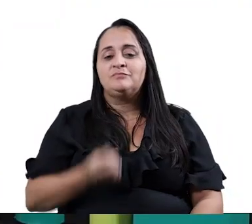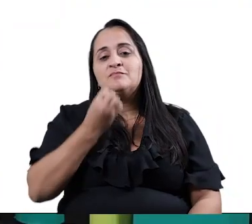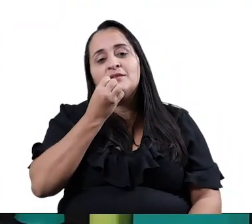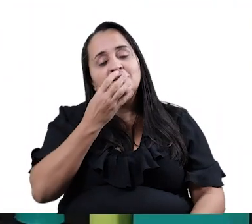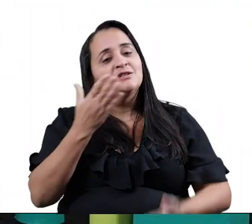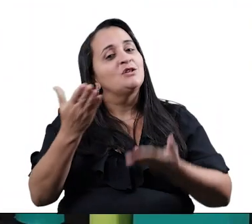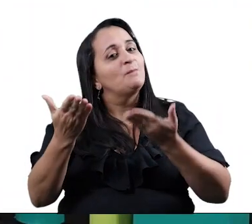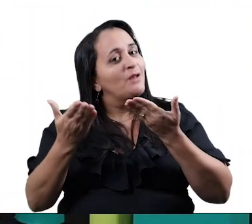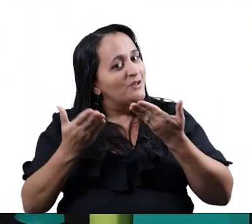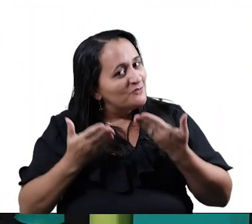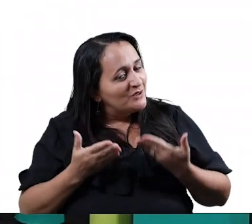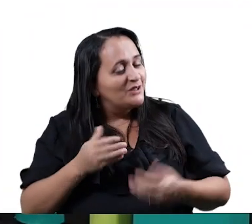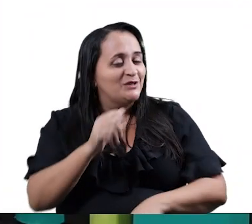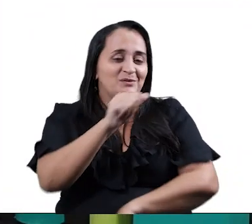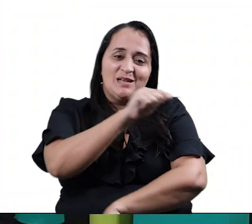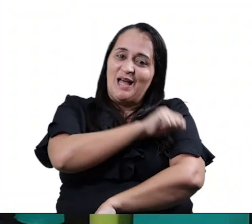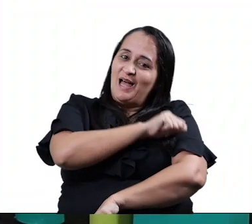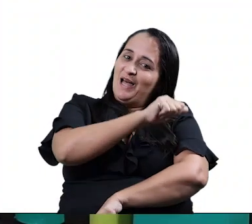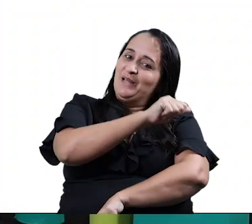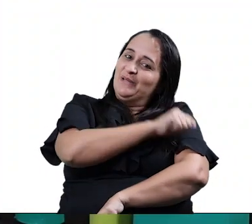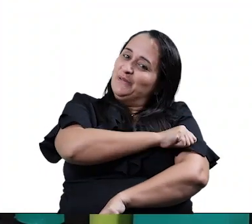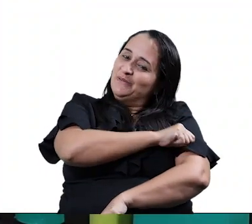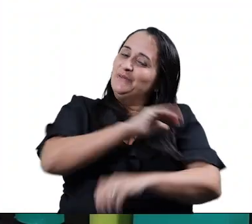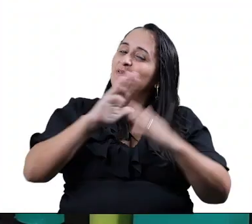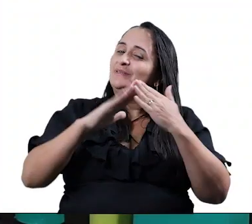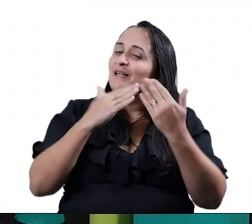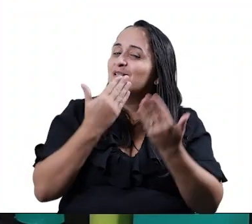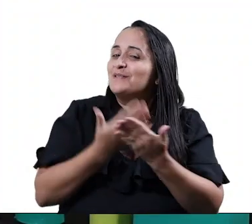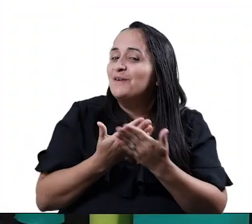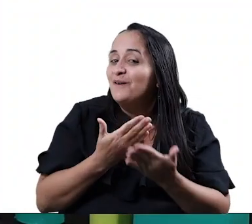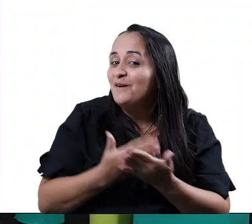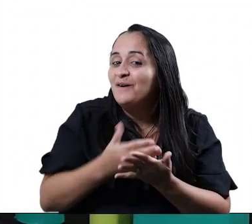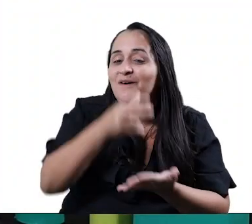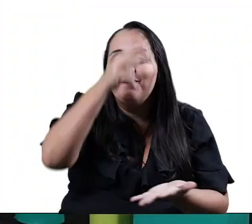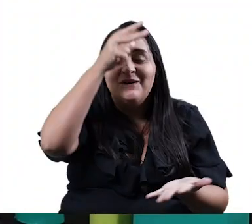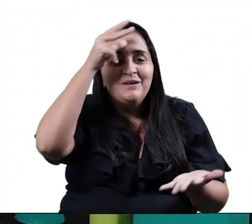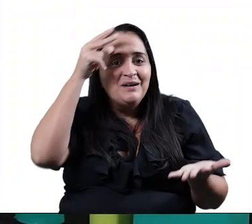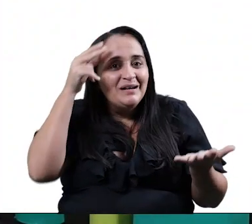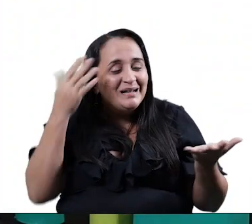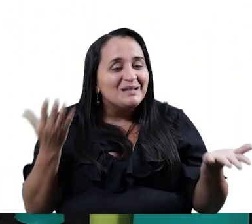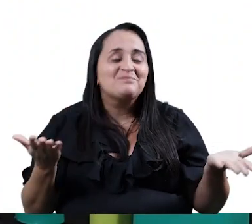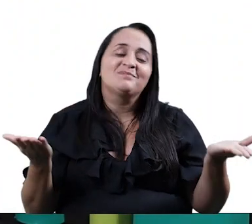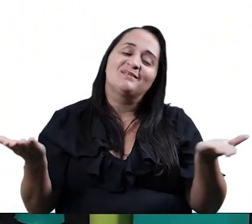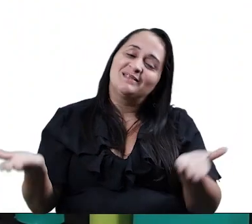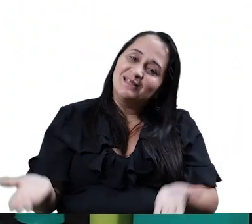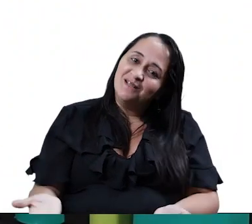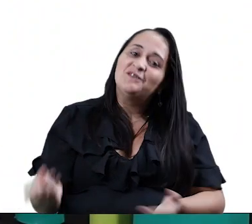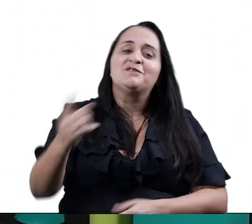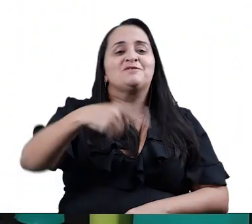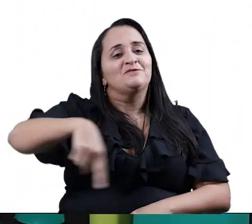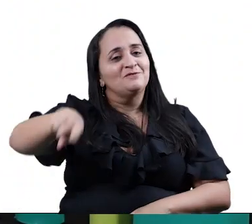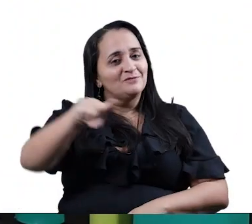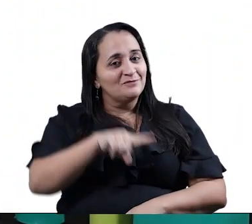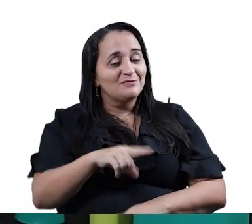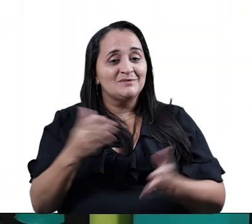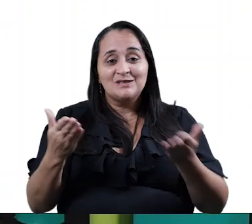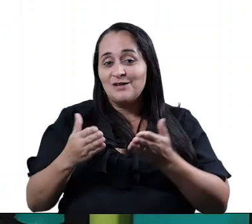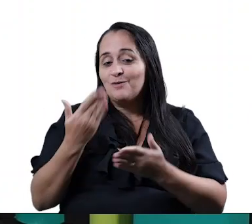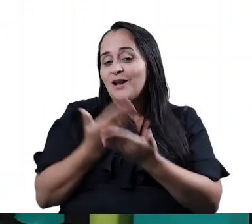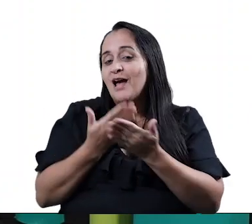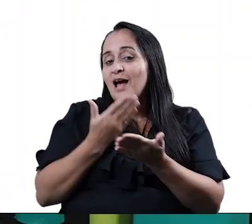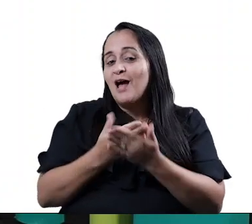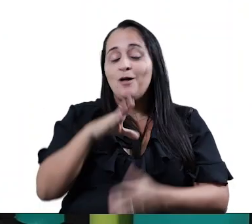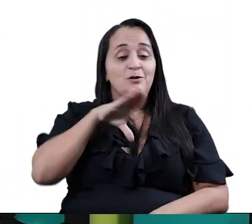Sejam muito bem-vindos, alunos da Rede Municipal de Ensino. Agora a aula é para vocês do ciclo 1